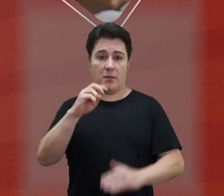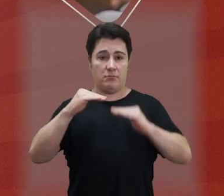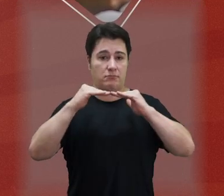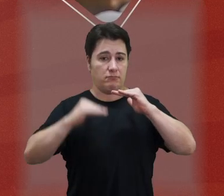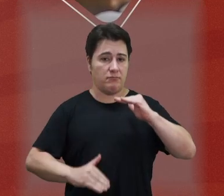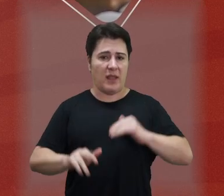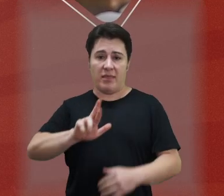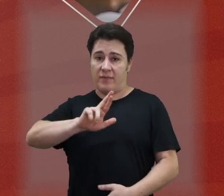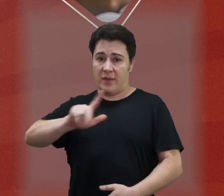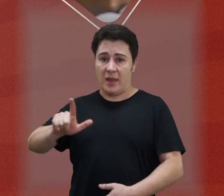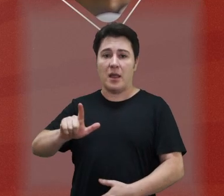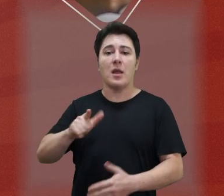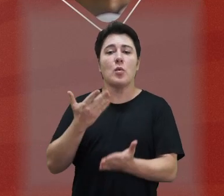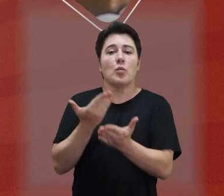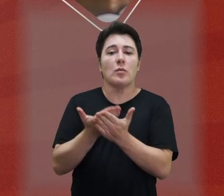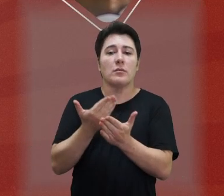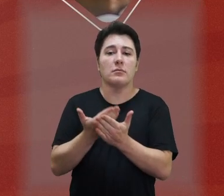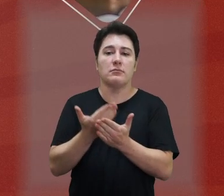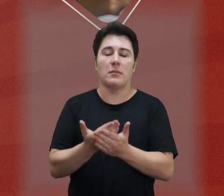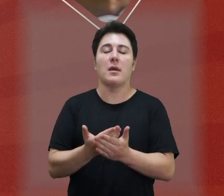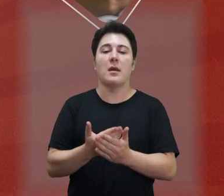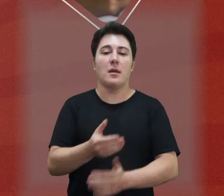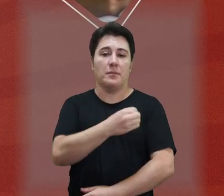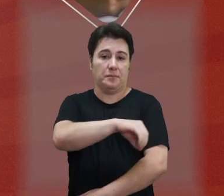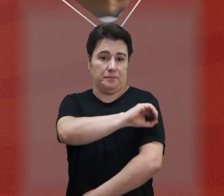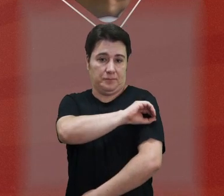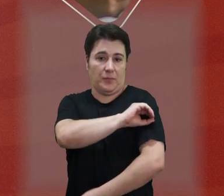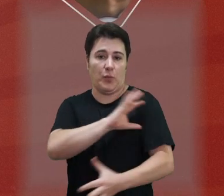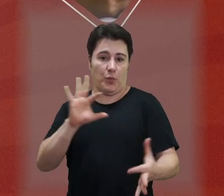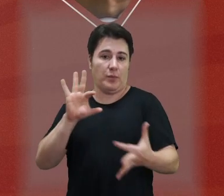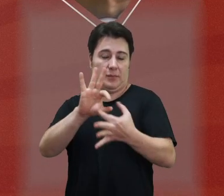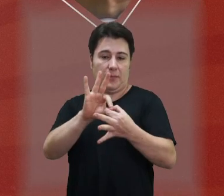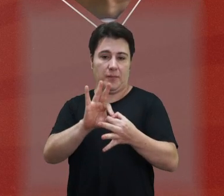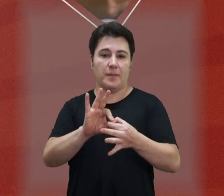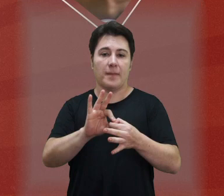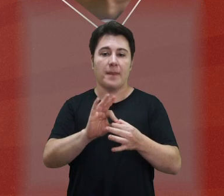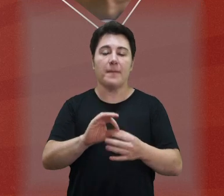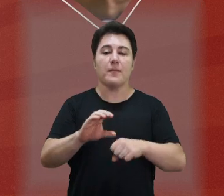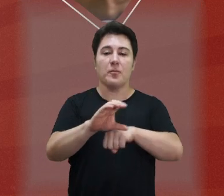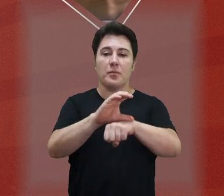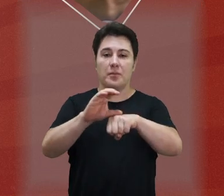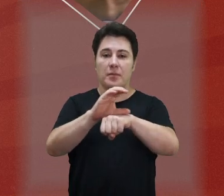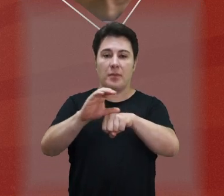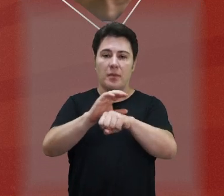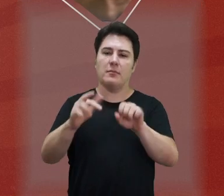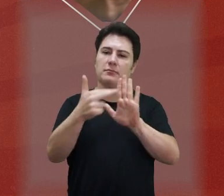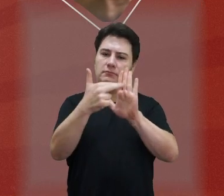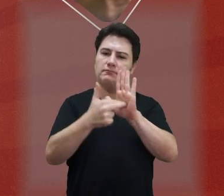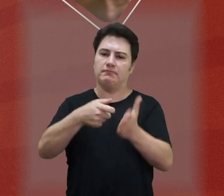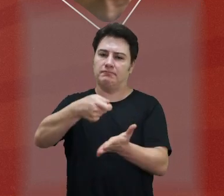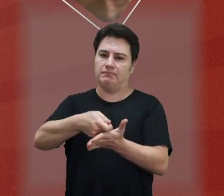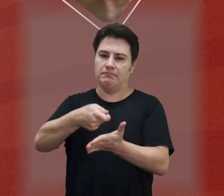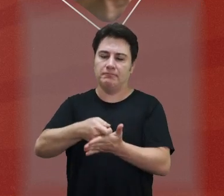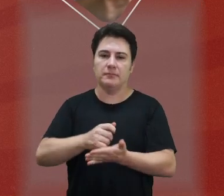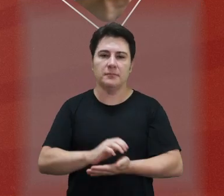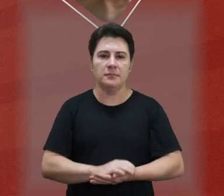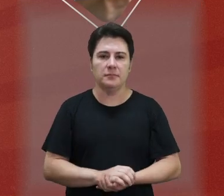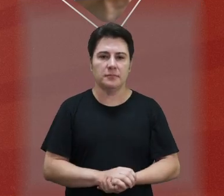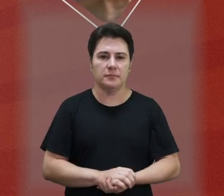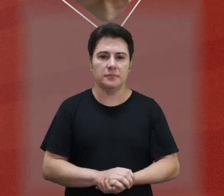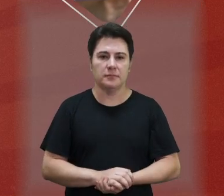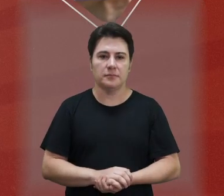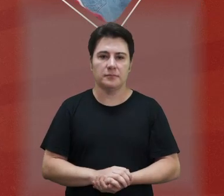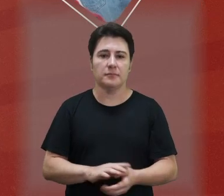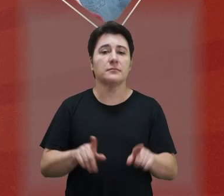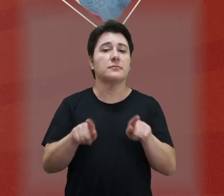até 5 anos de idade têm direito à educação infantil. Essas garantias são asseguradas pela Constituição